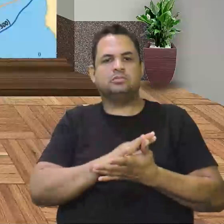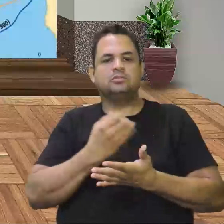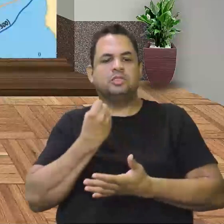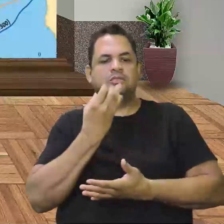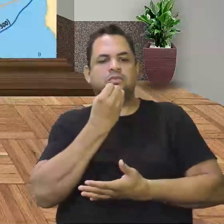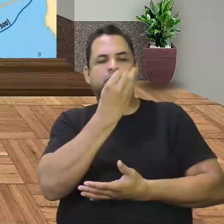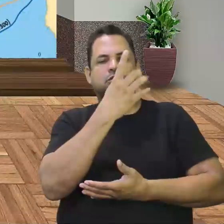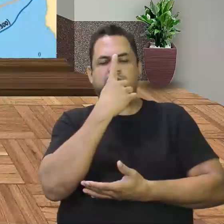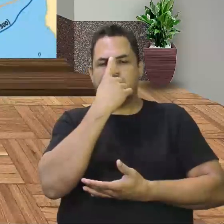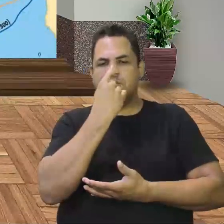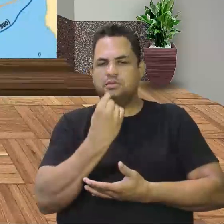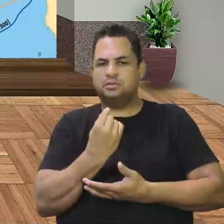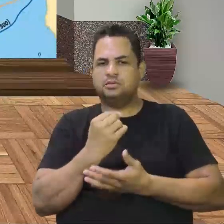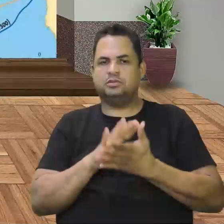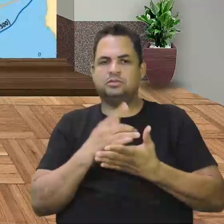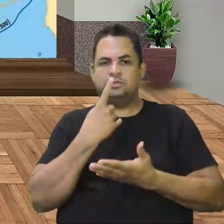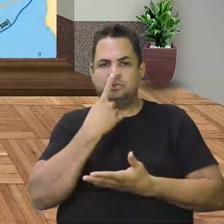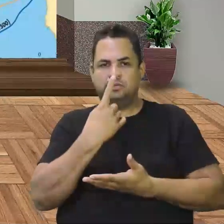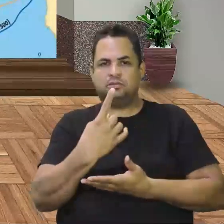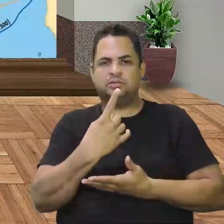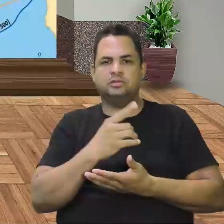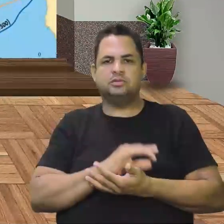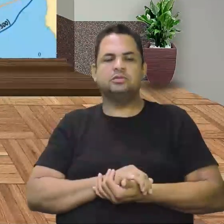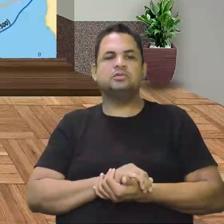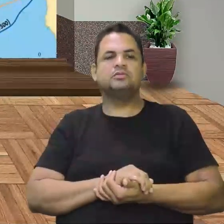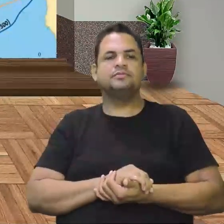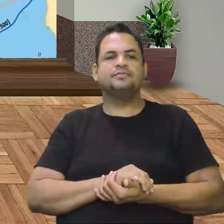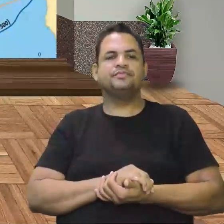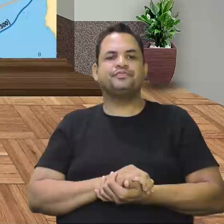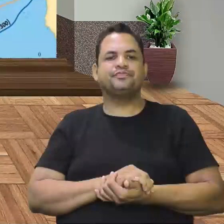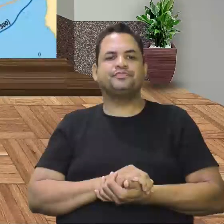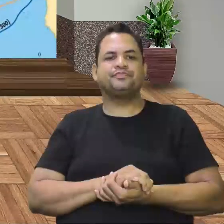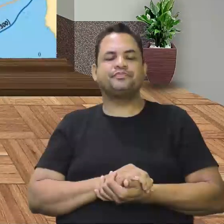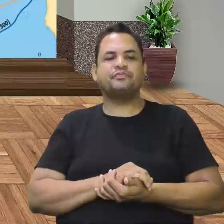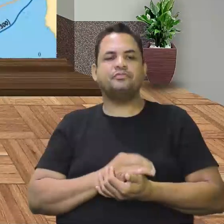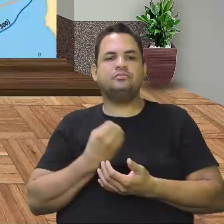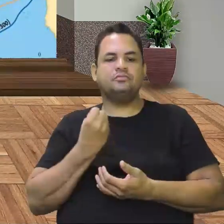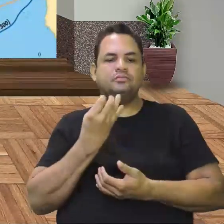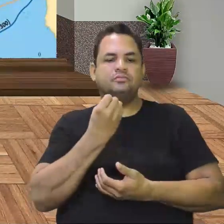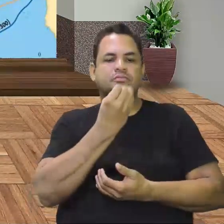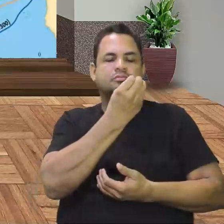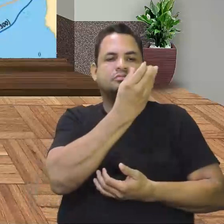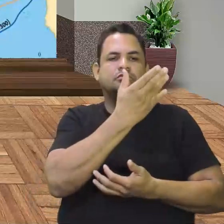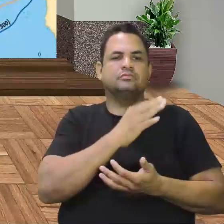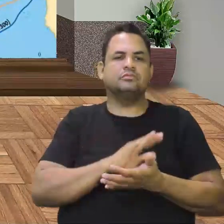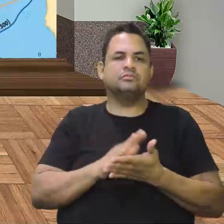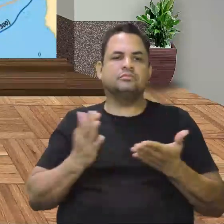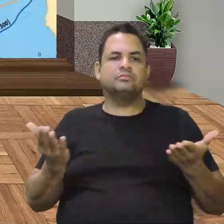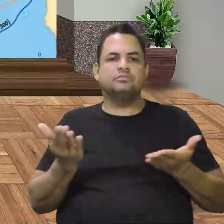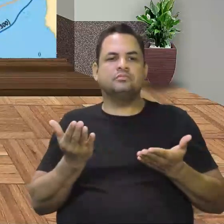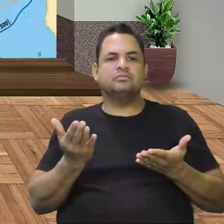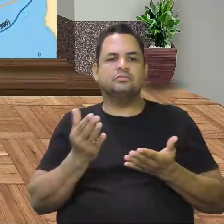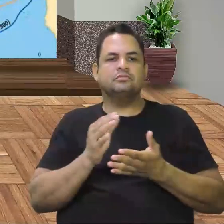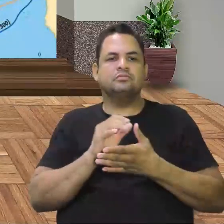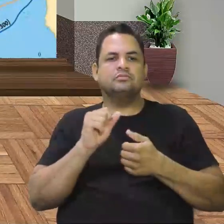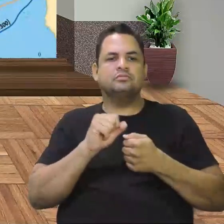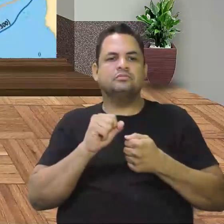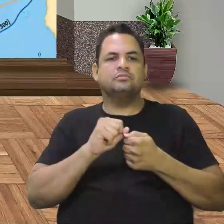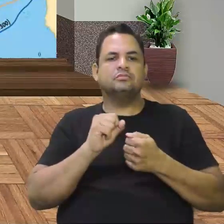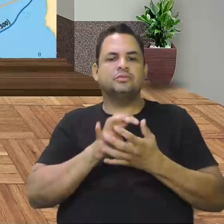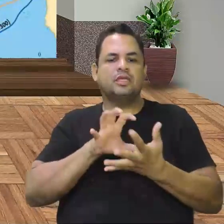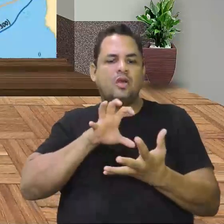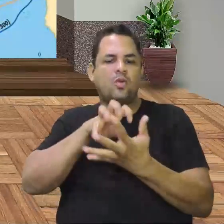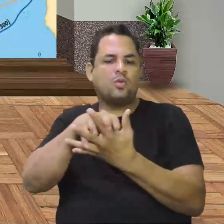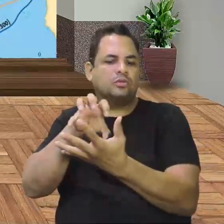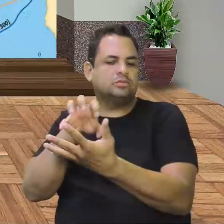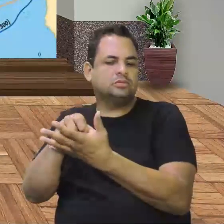Cristóvão Colombo. Então, você observa essas viagens de Cristóvão Colombo. Essas viagens dele que vai fazer essa conquista da